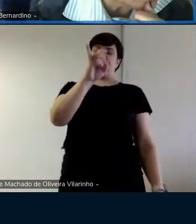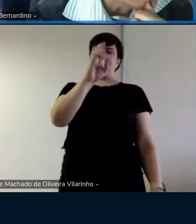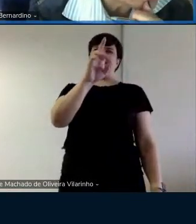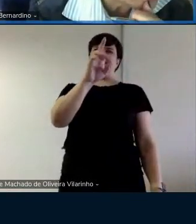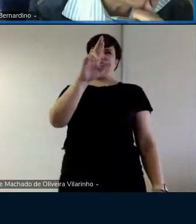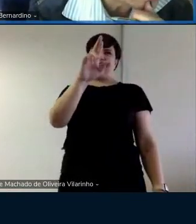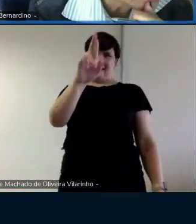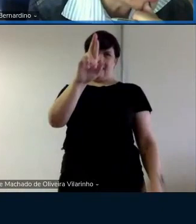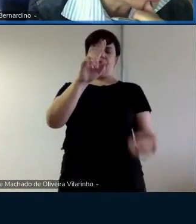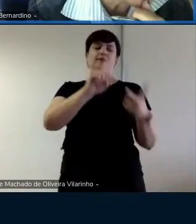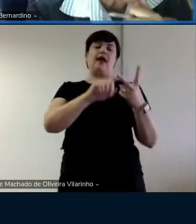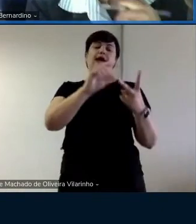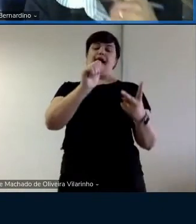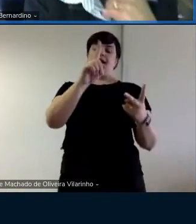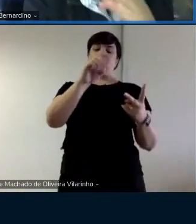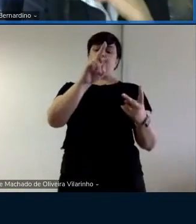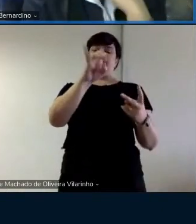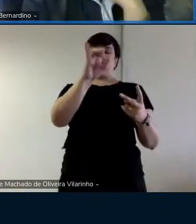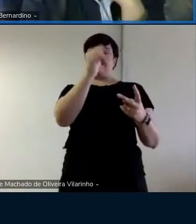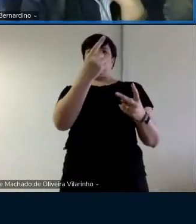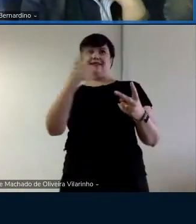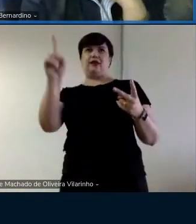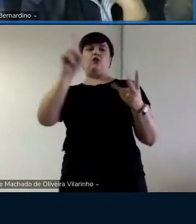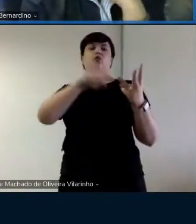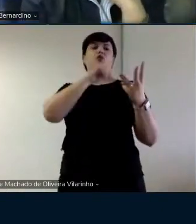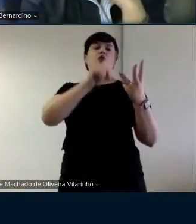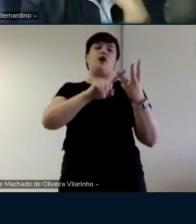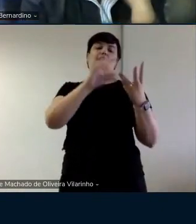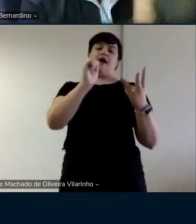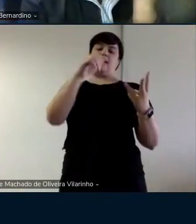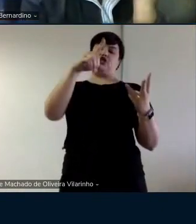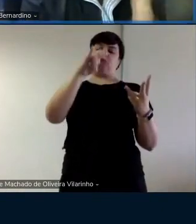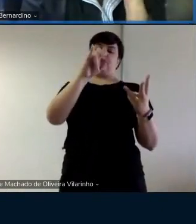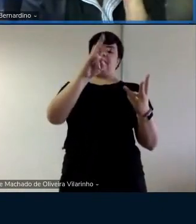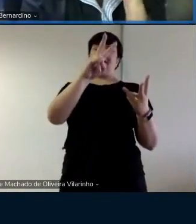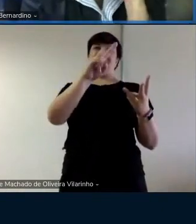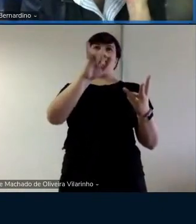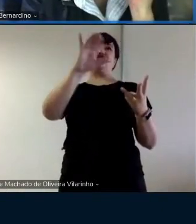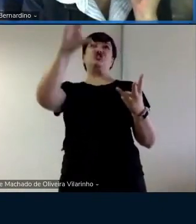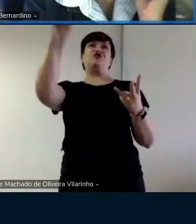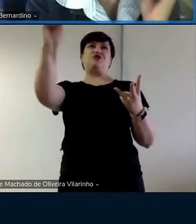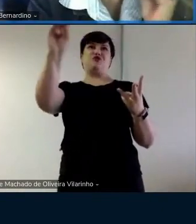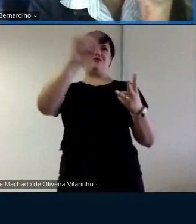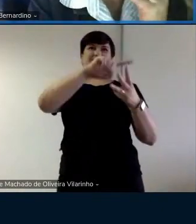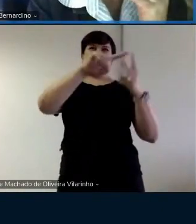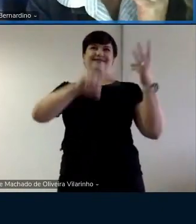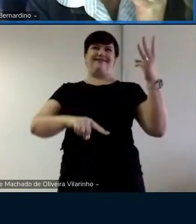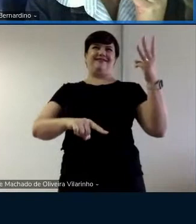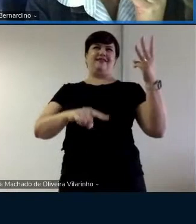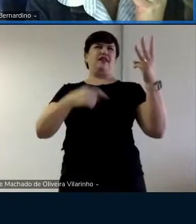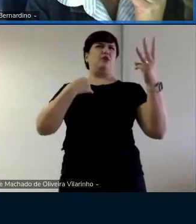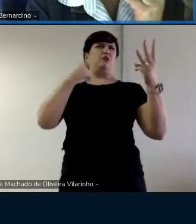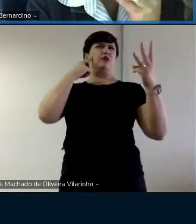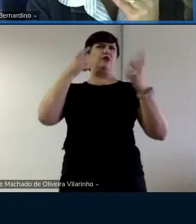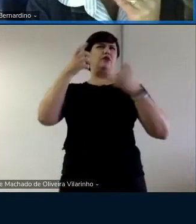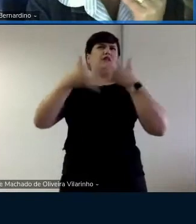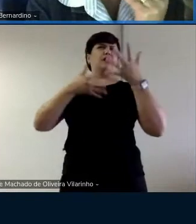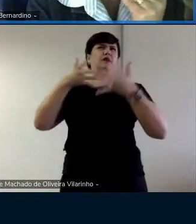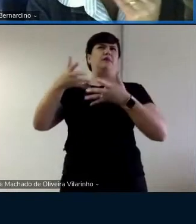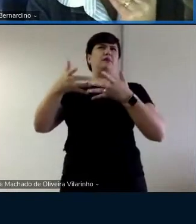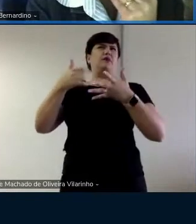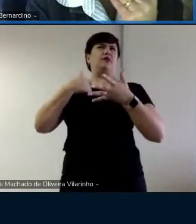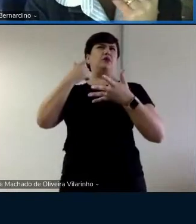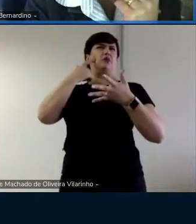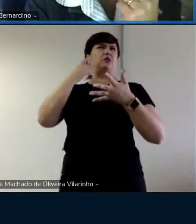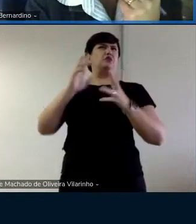administração, e administrativo. Eu pensei, na Libras, eu não conheço uma